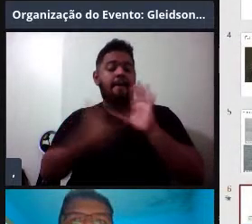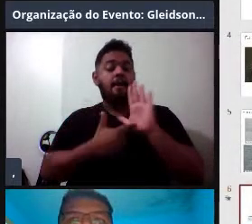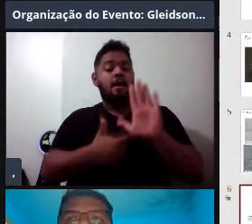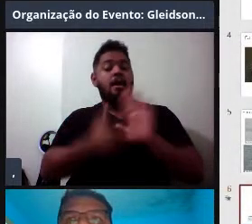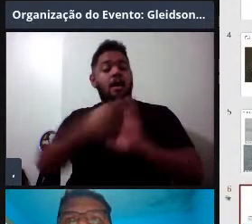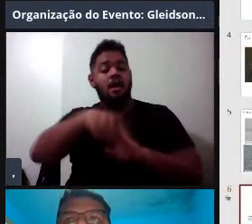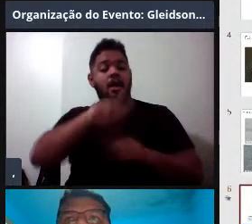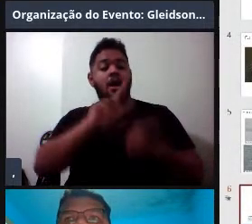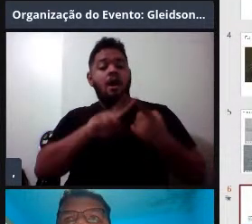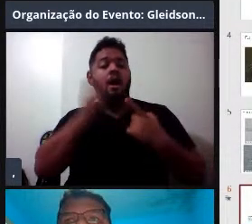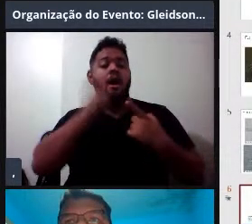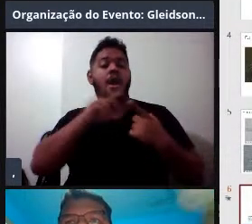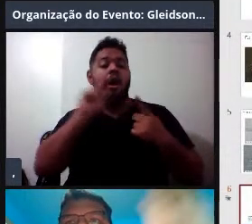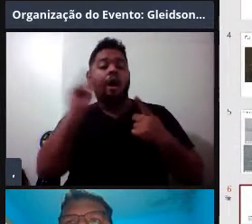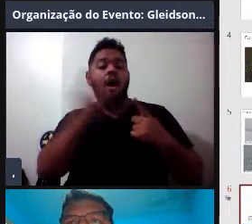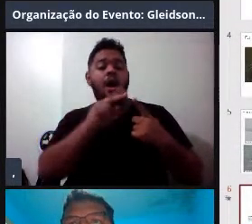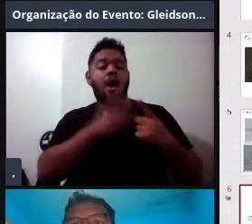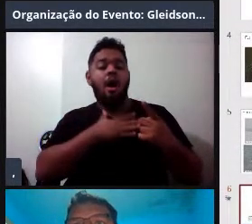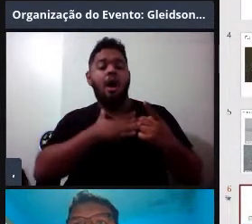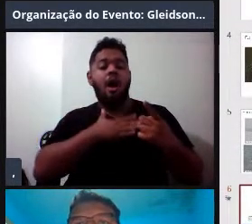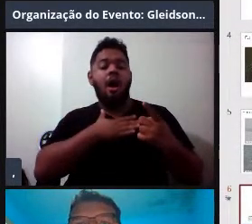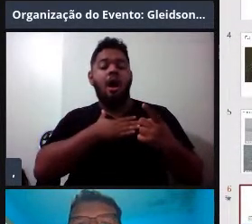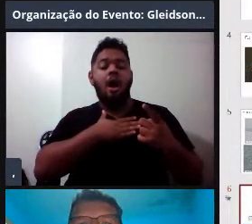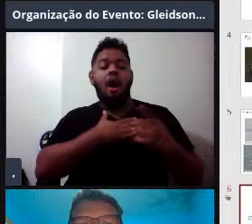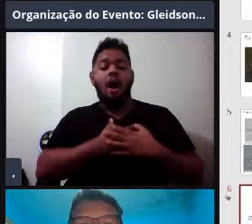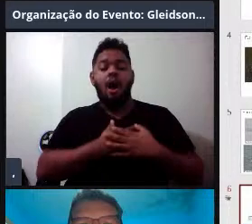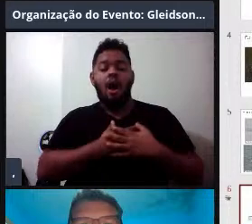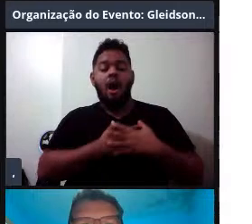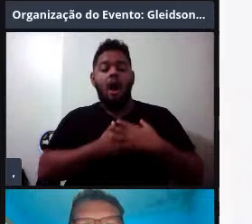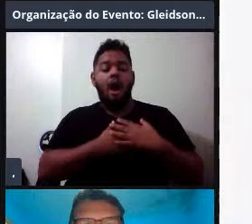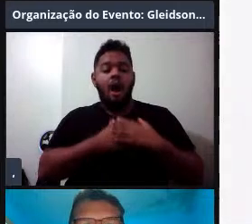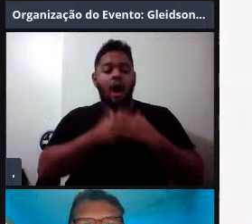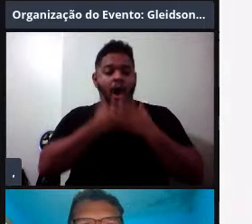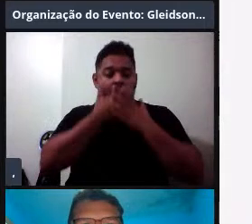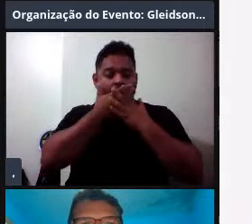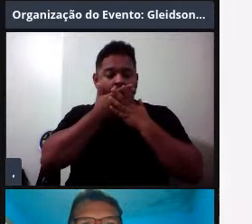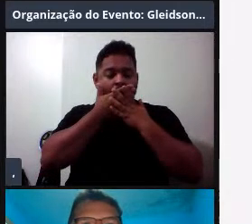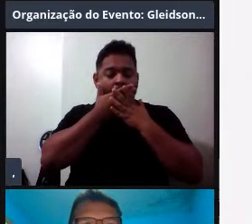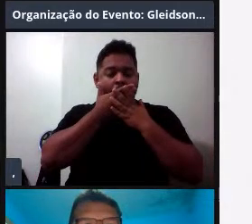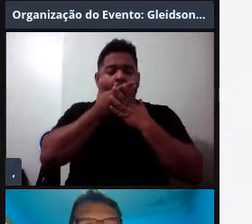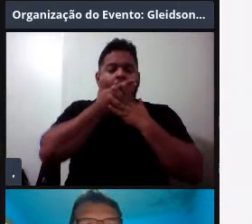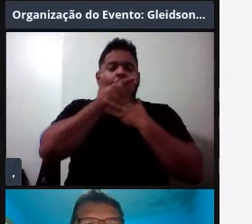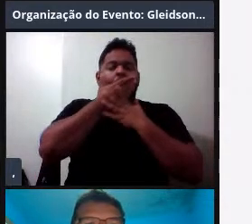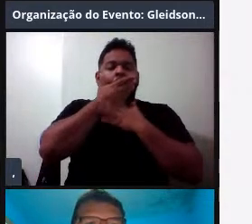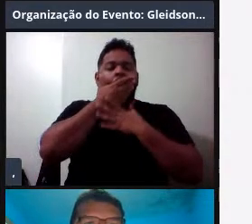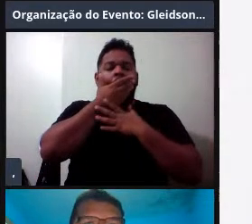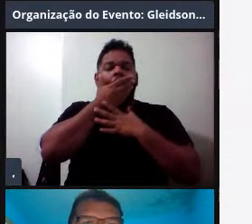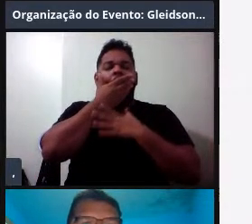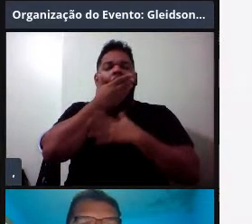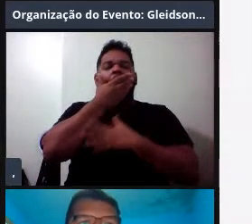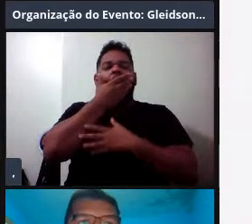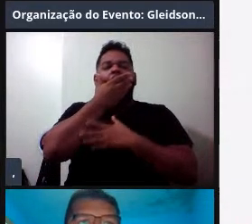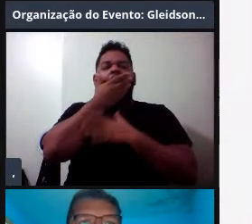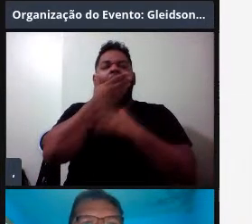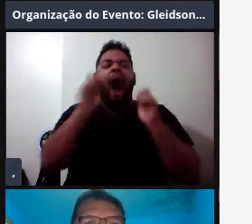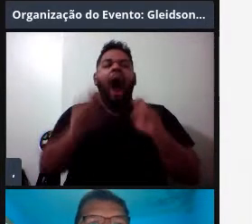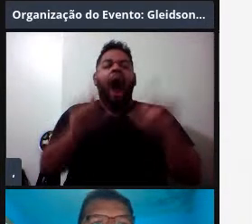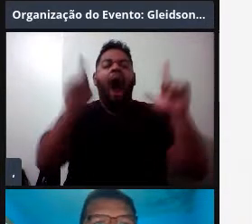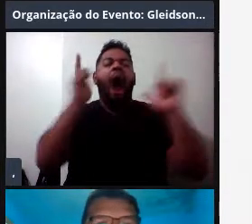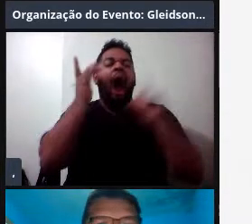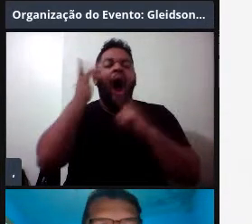conseguirem deixar a minha tela grande de novo aí, que eu não sei se ela parece grande.